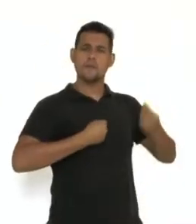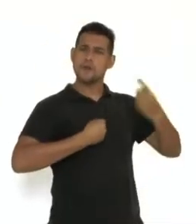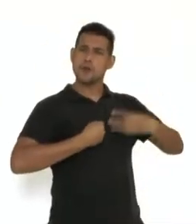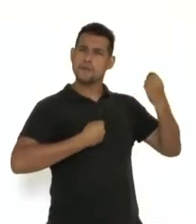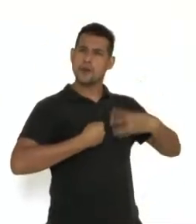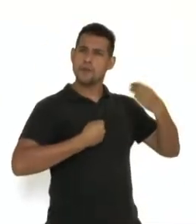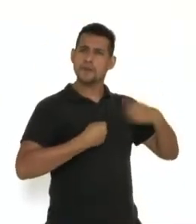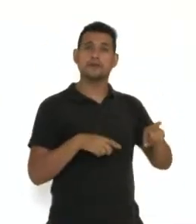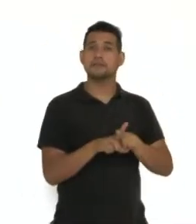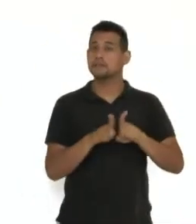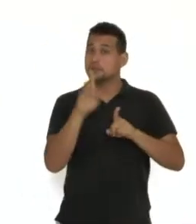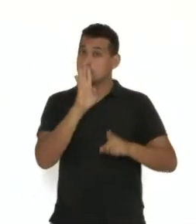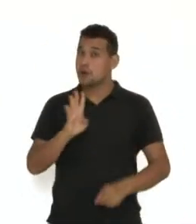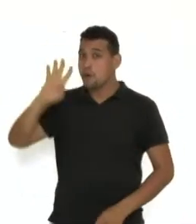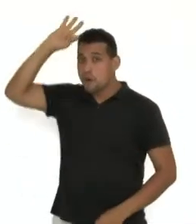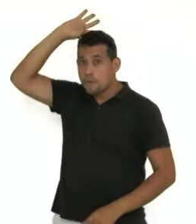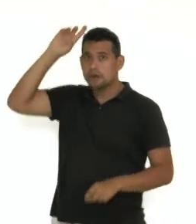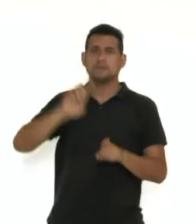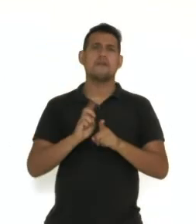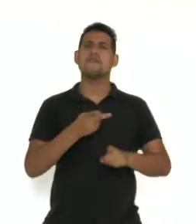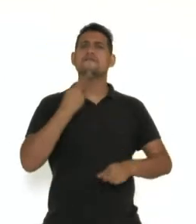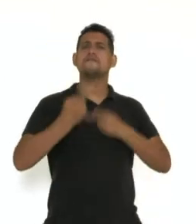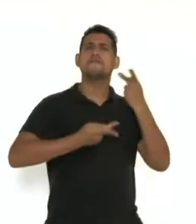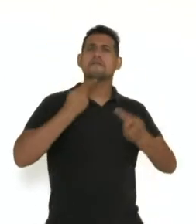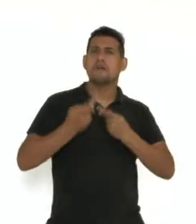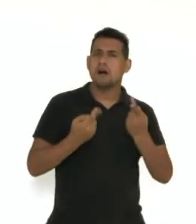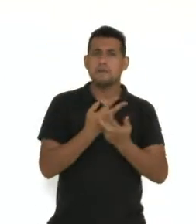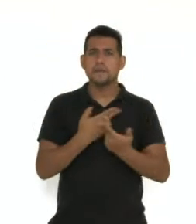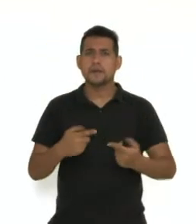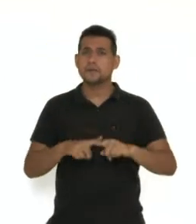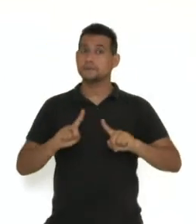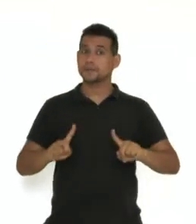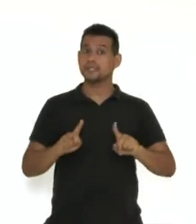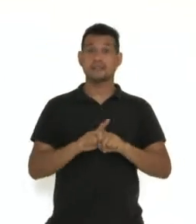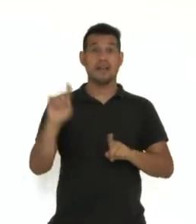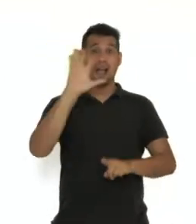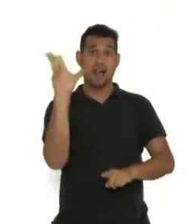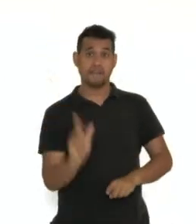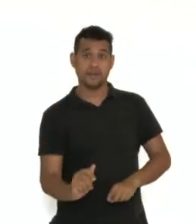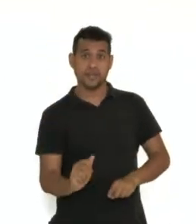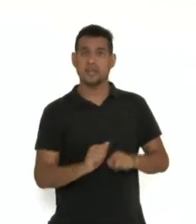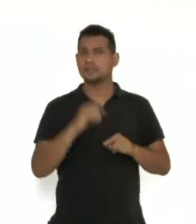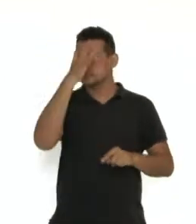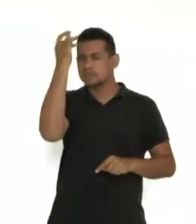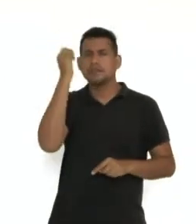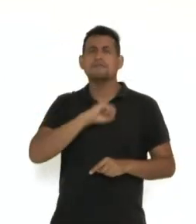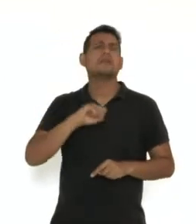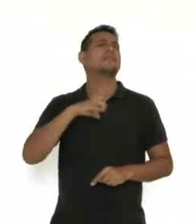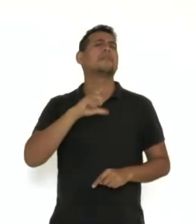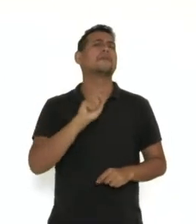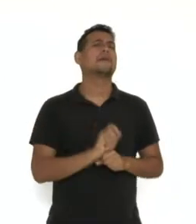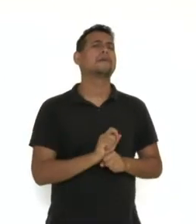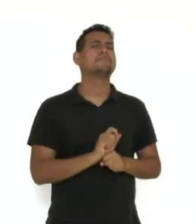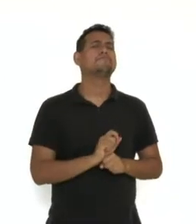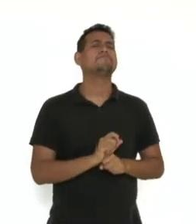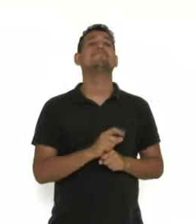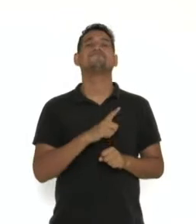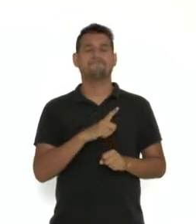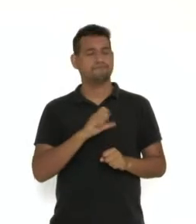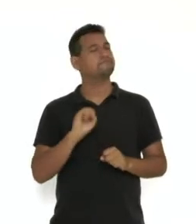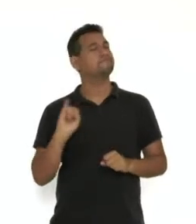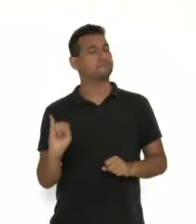parlamento vem de parlatório, de falar. Na África, os anciãos possuem uma função também